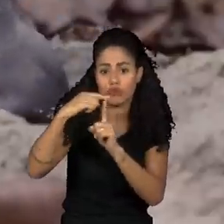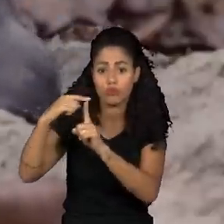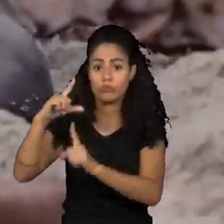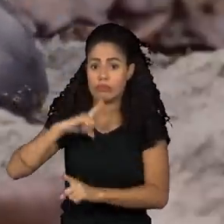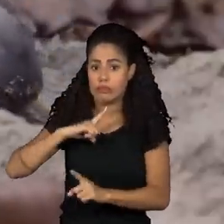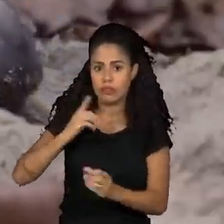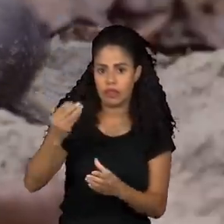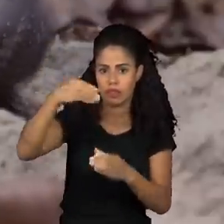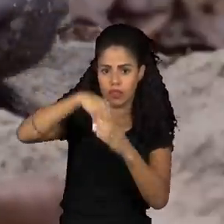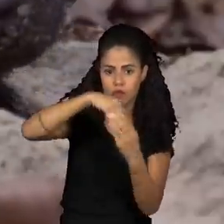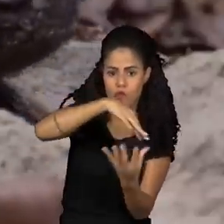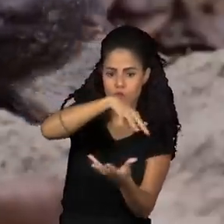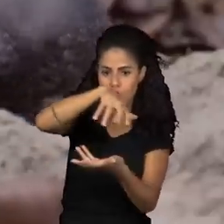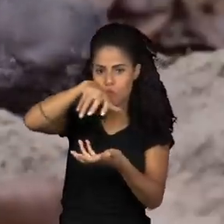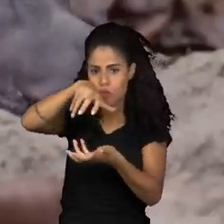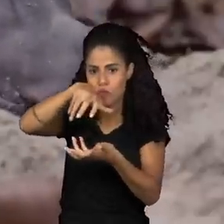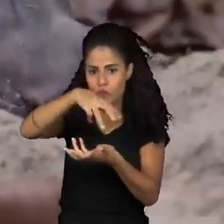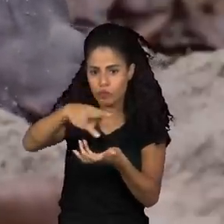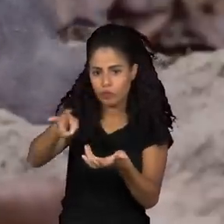mundo.